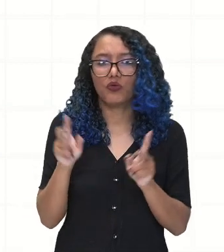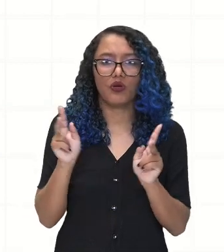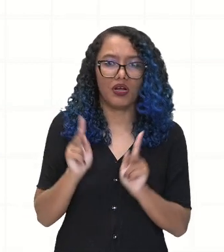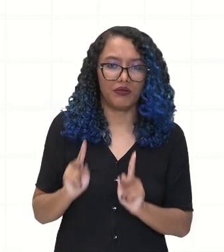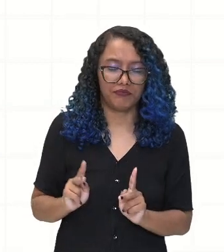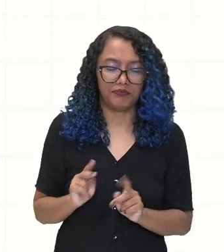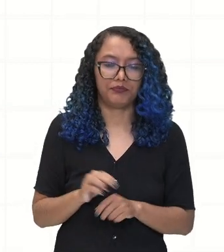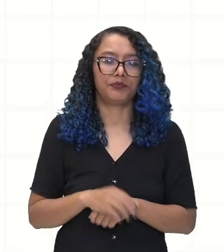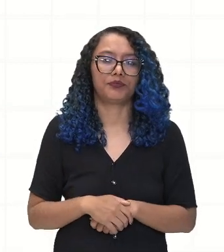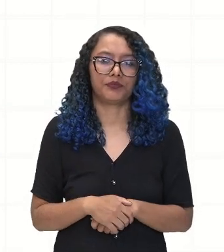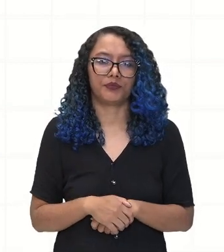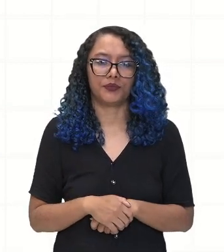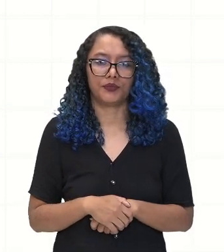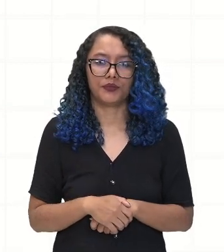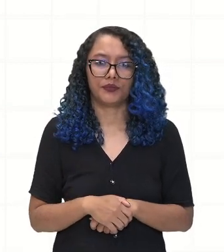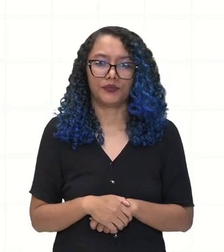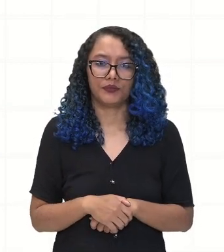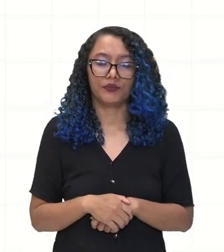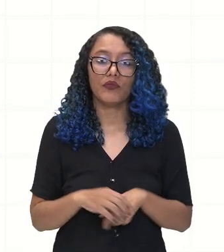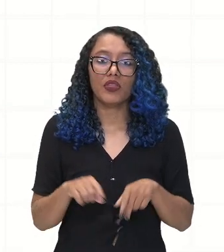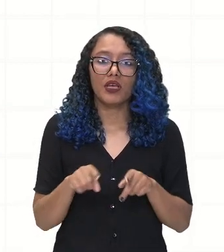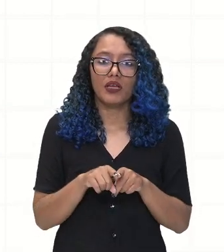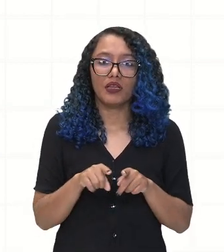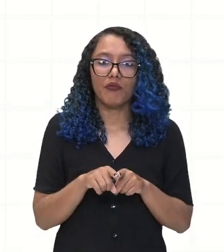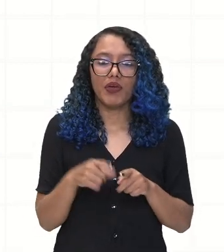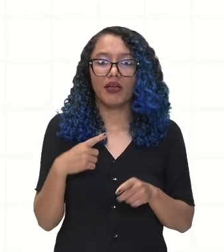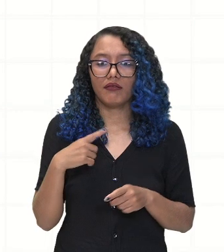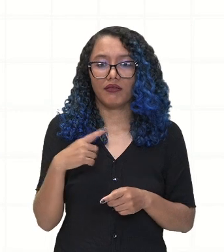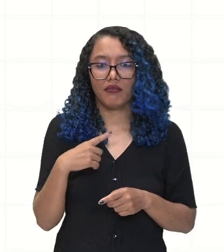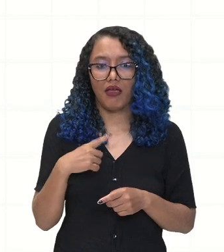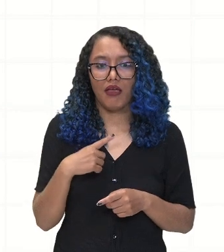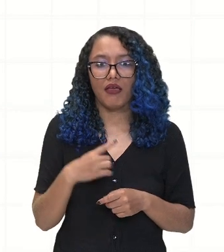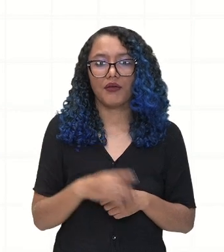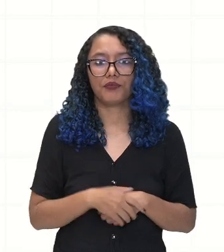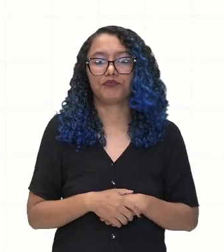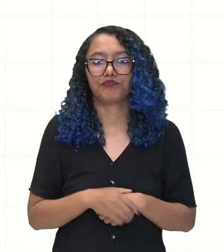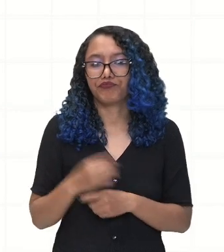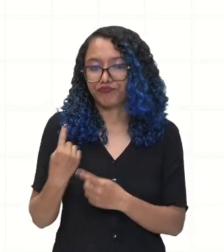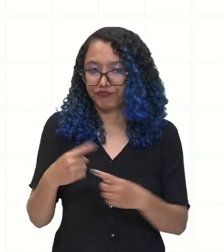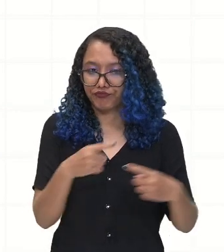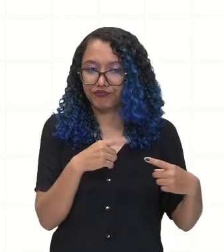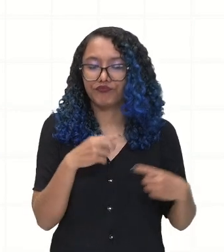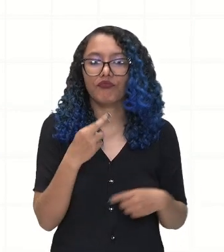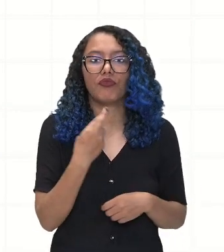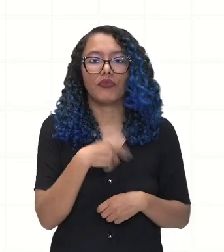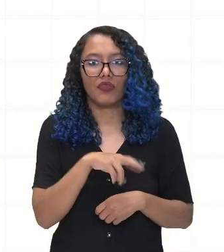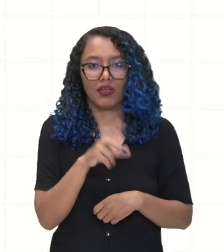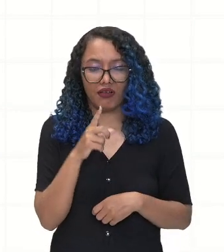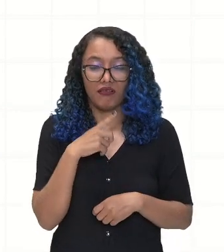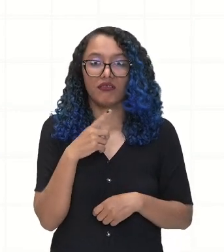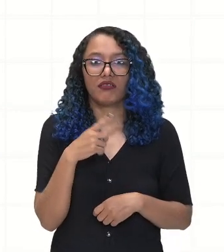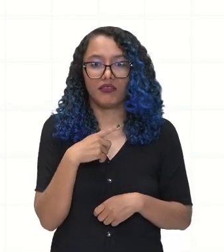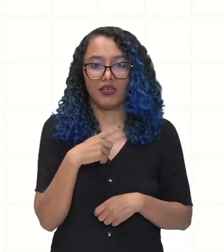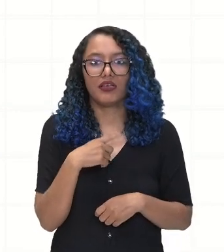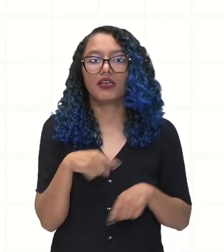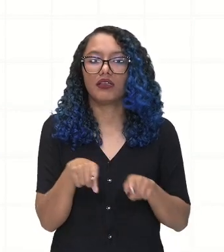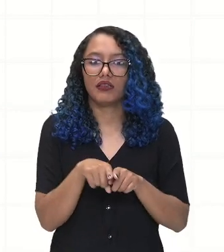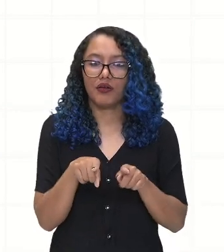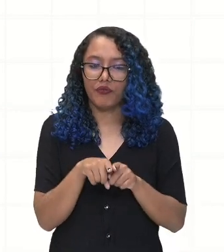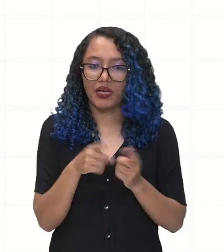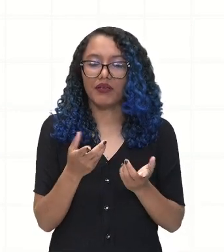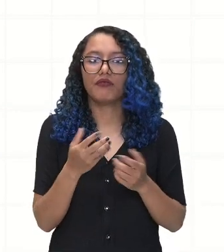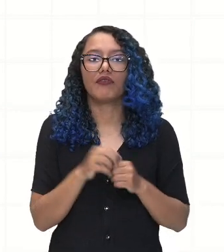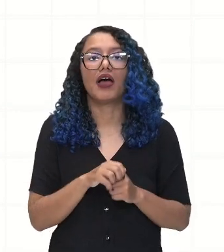disso, vamos observar também a questão de conflitos religiosos que vão motivar a migração para